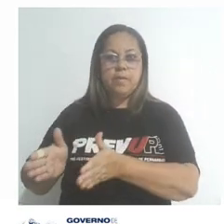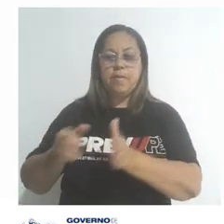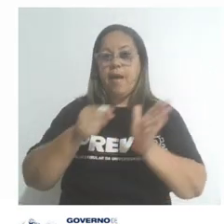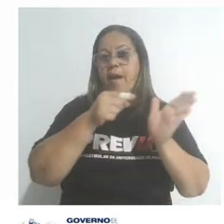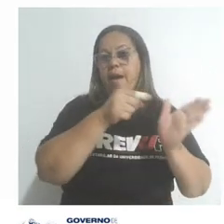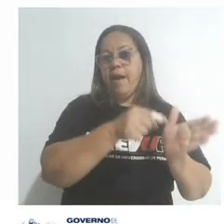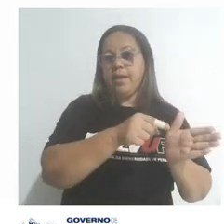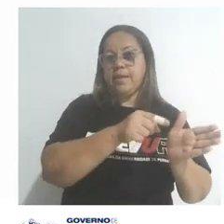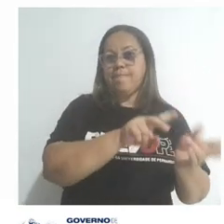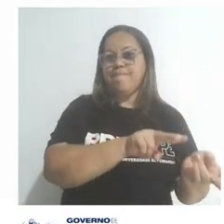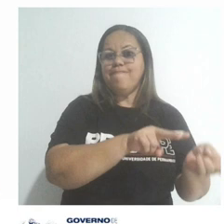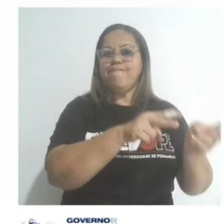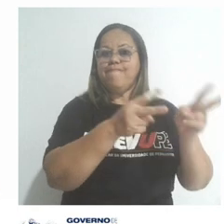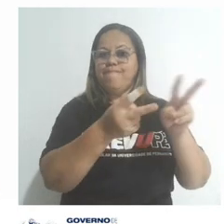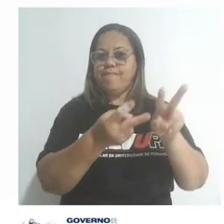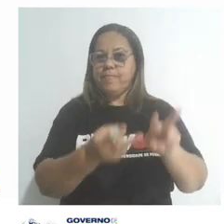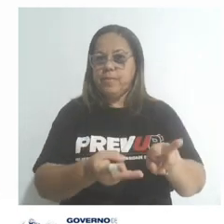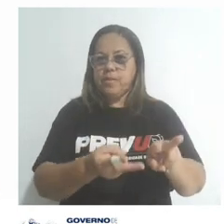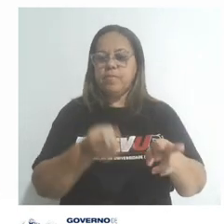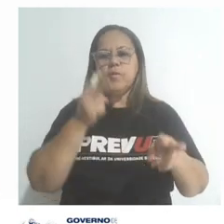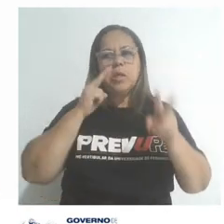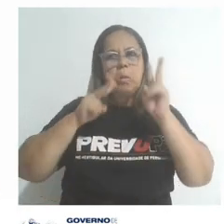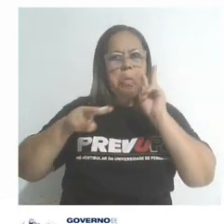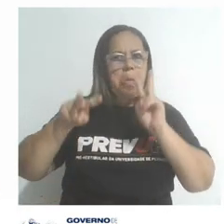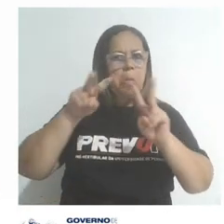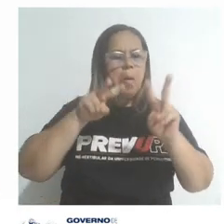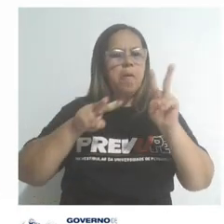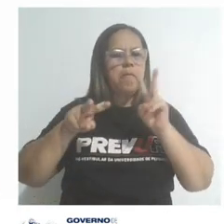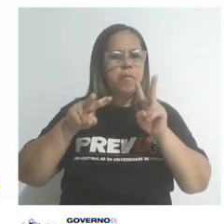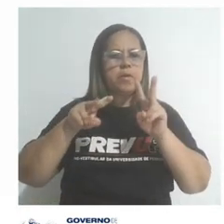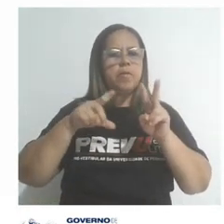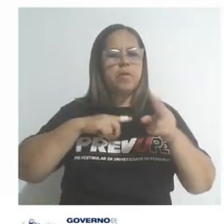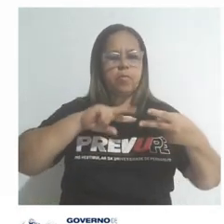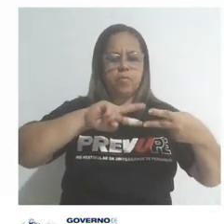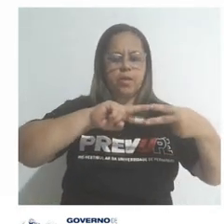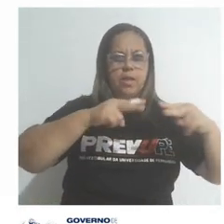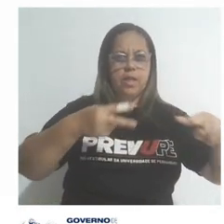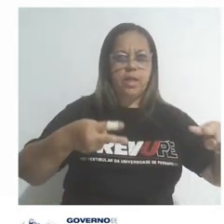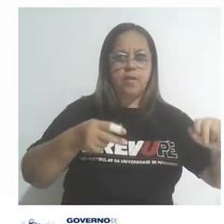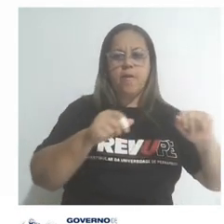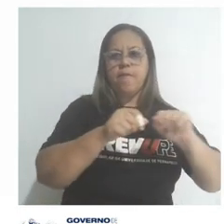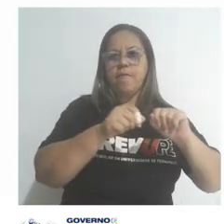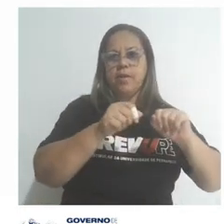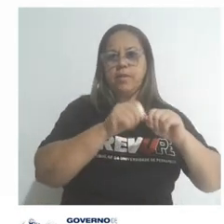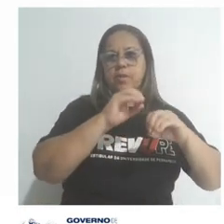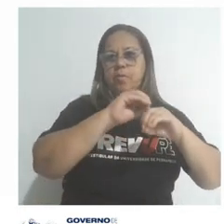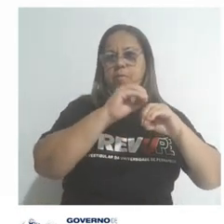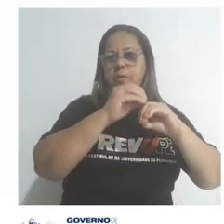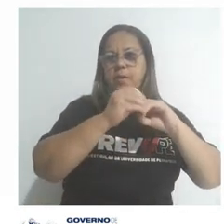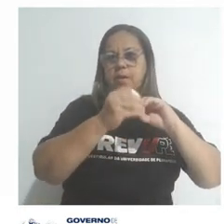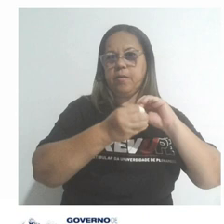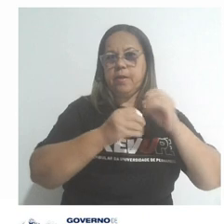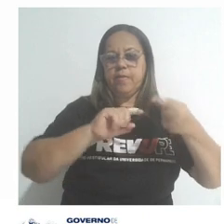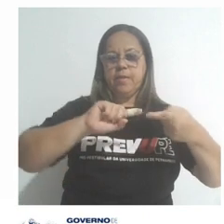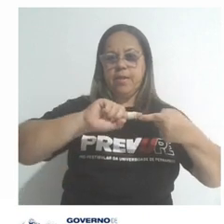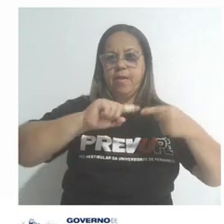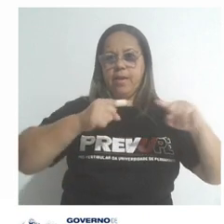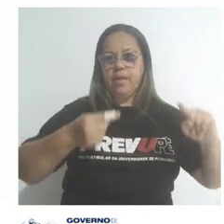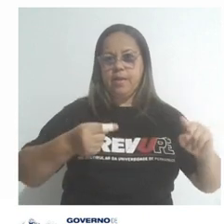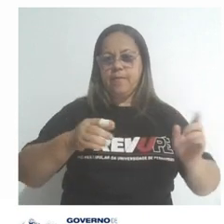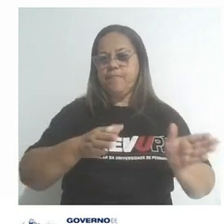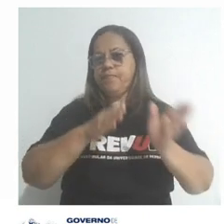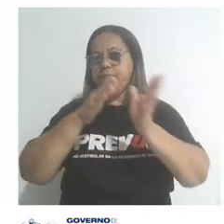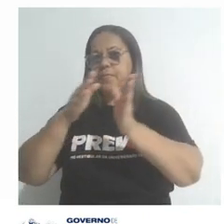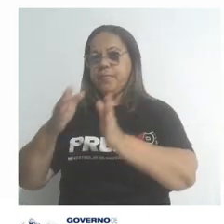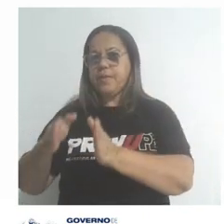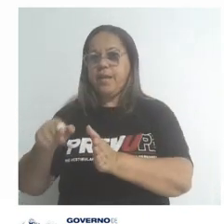ela se chama transcrição, como vocês estão vendo aí em cima, onde eu vou pegar o DNA e fazer uma molécula de RNA. E a segunda etapa se